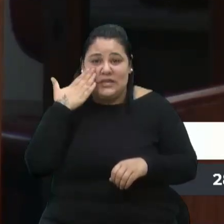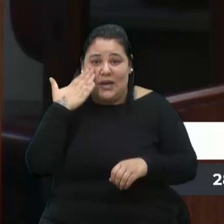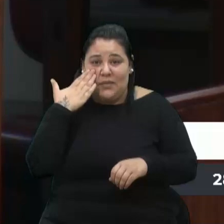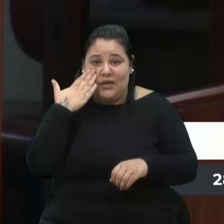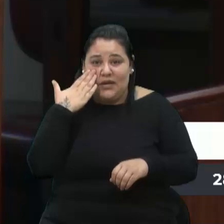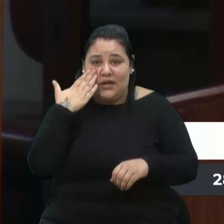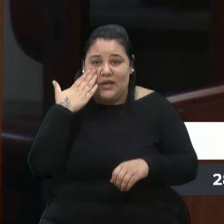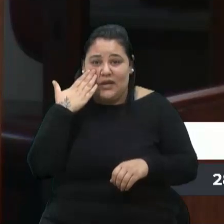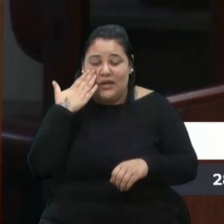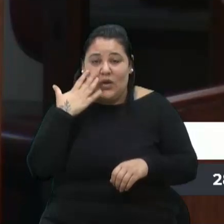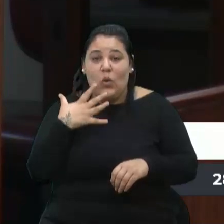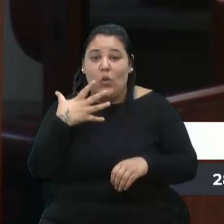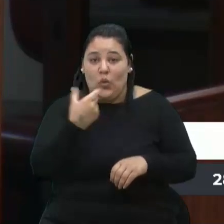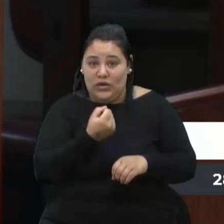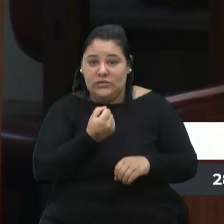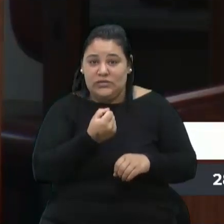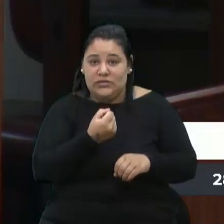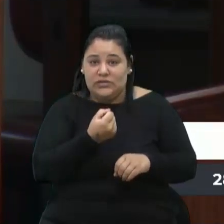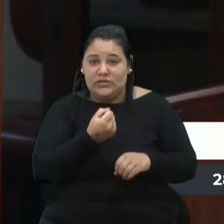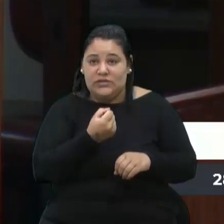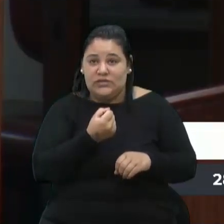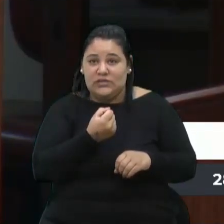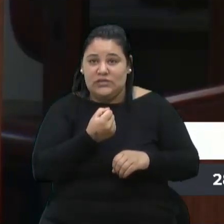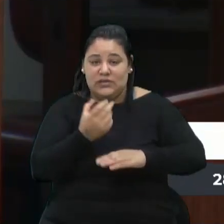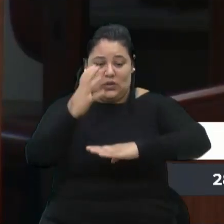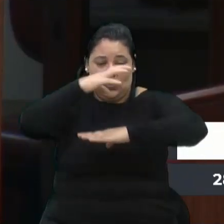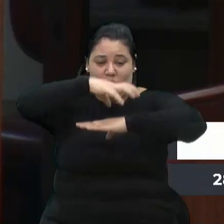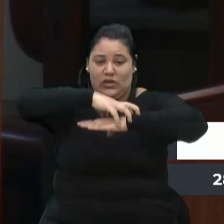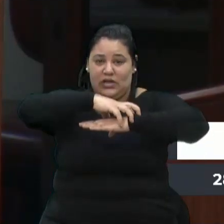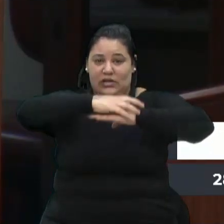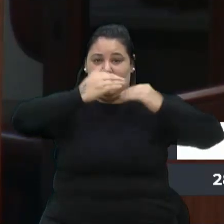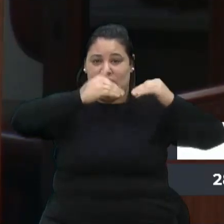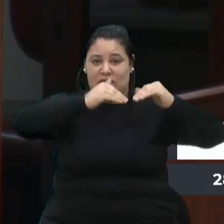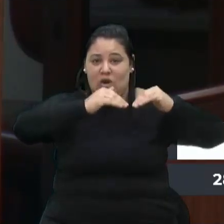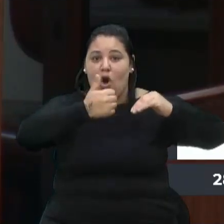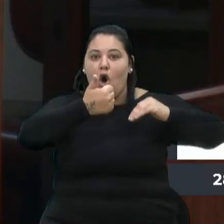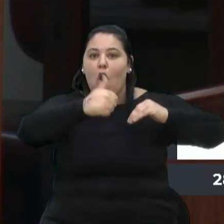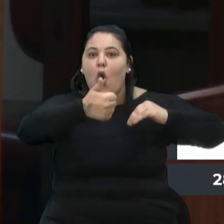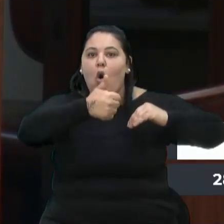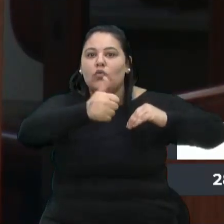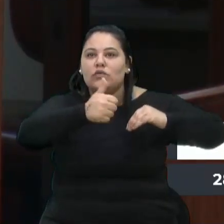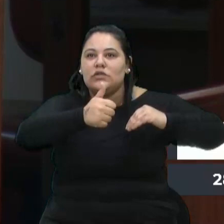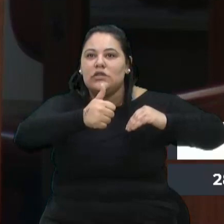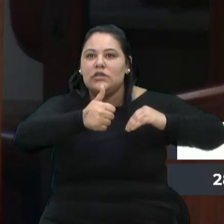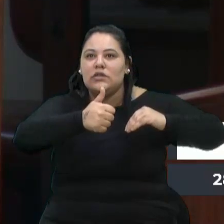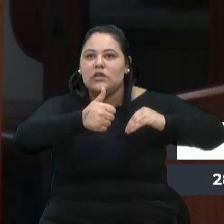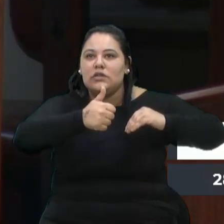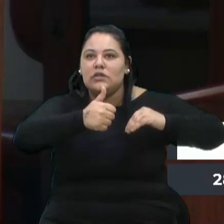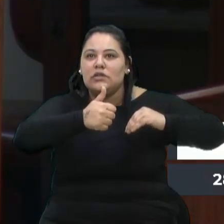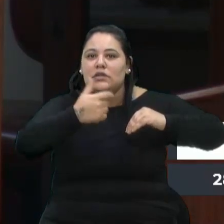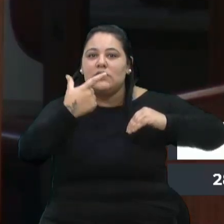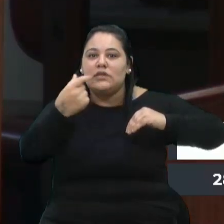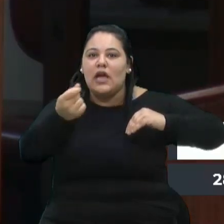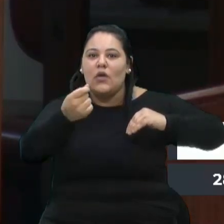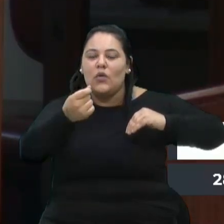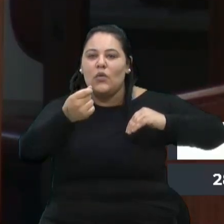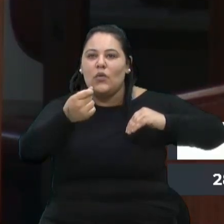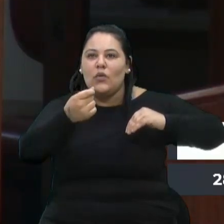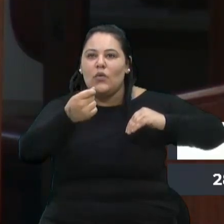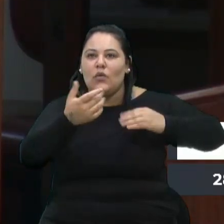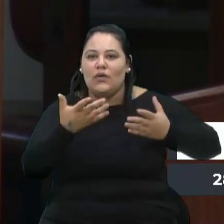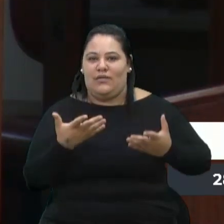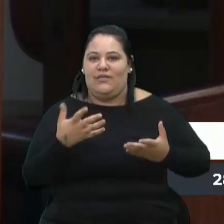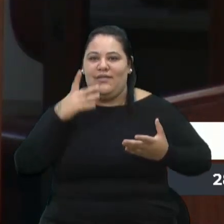saiu lá, quando ele saiu da presidência? Onze contêineres. Onze. Tu imagina o quanto